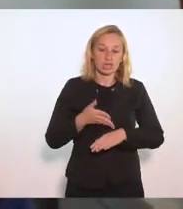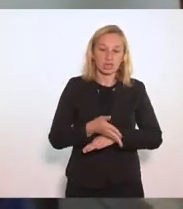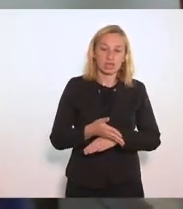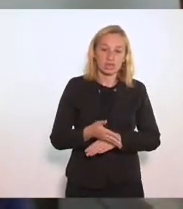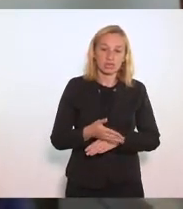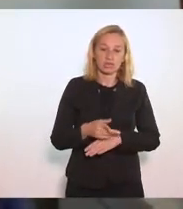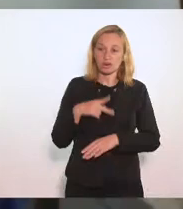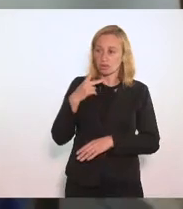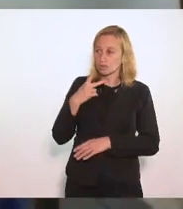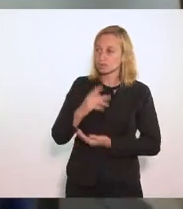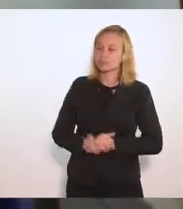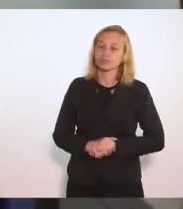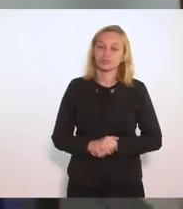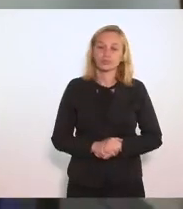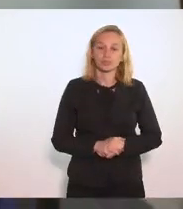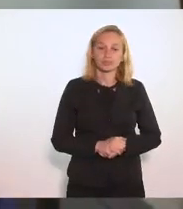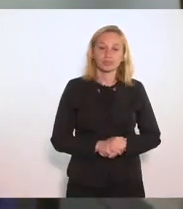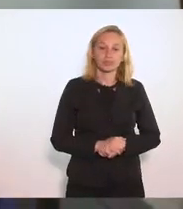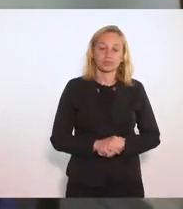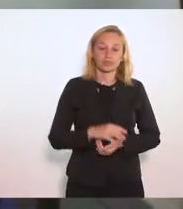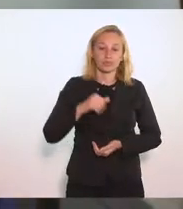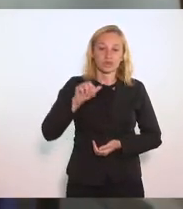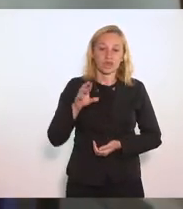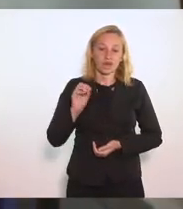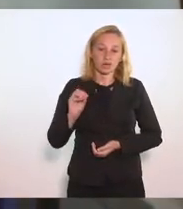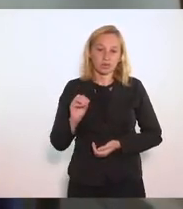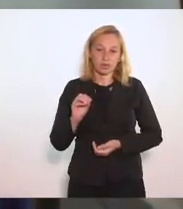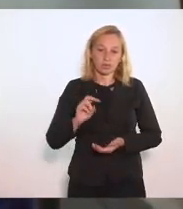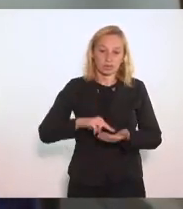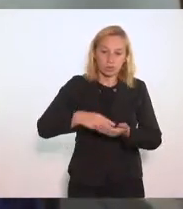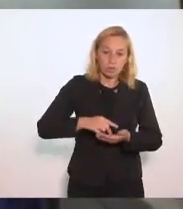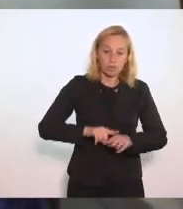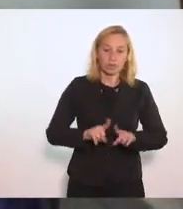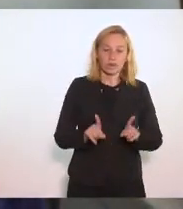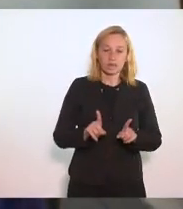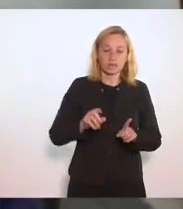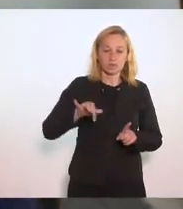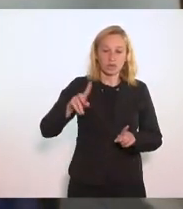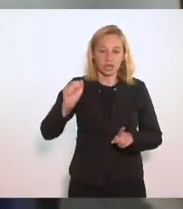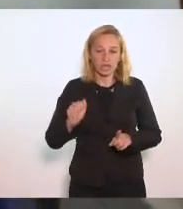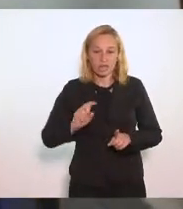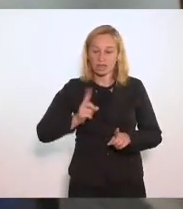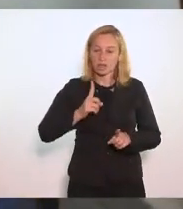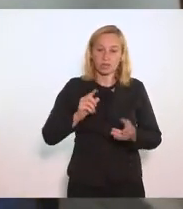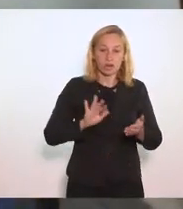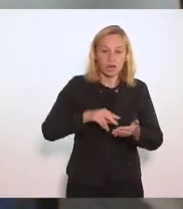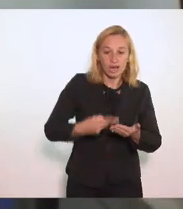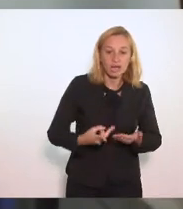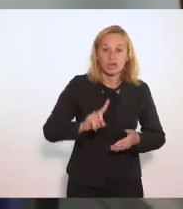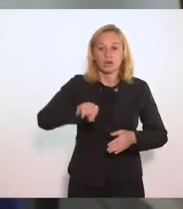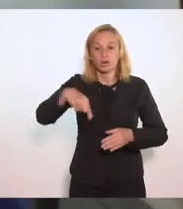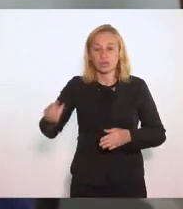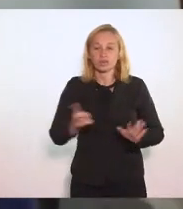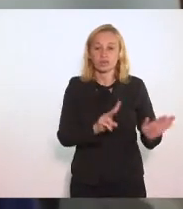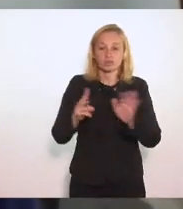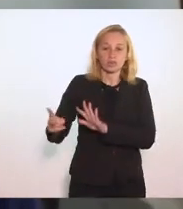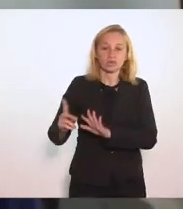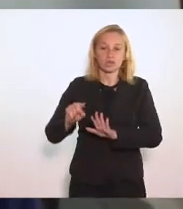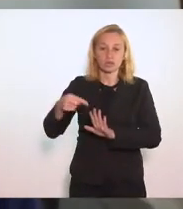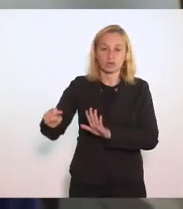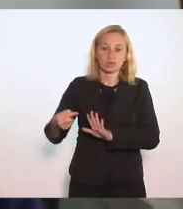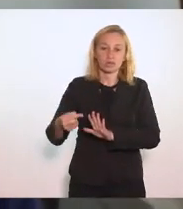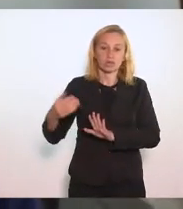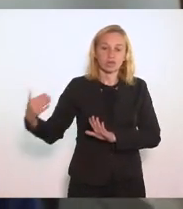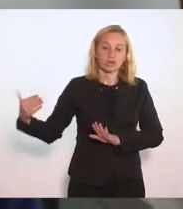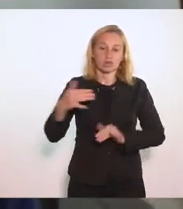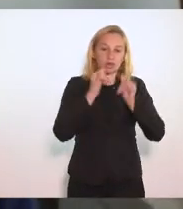Teria dito O monarca escorregou Mas a monarquia Não caiu Uma semana Depois Veio a